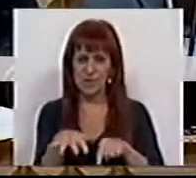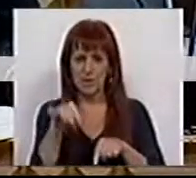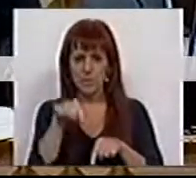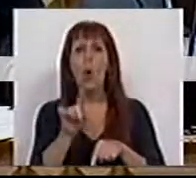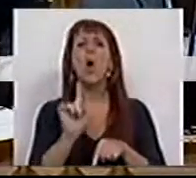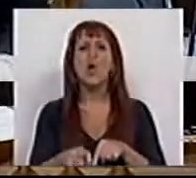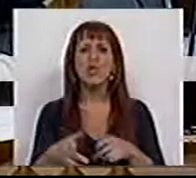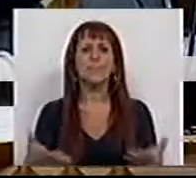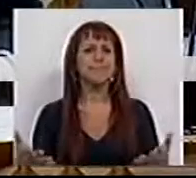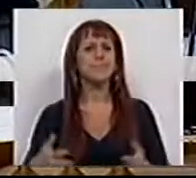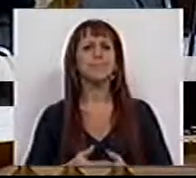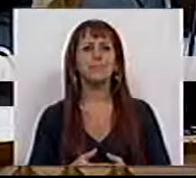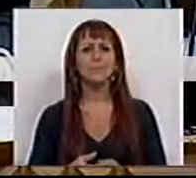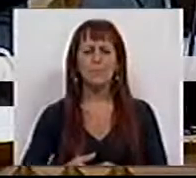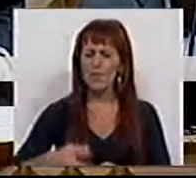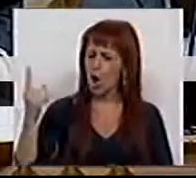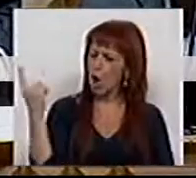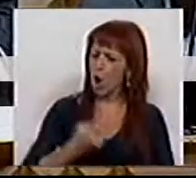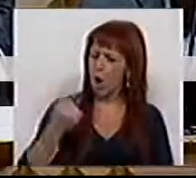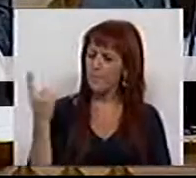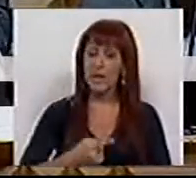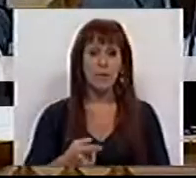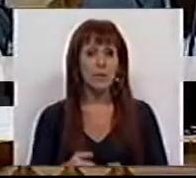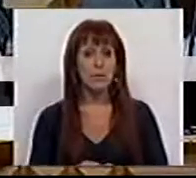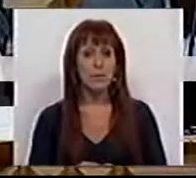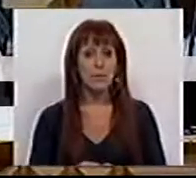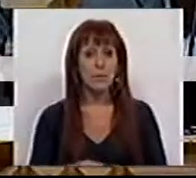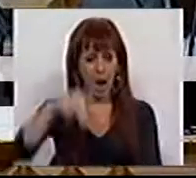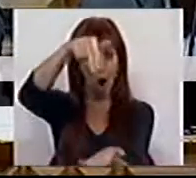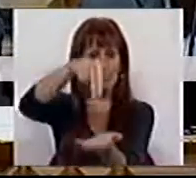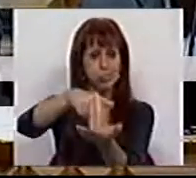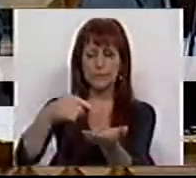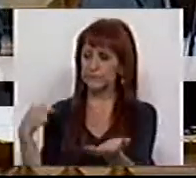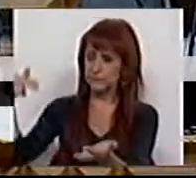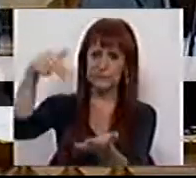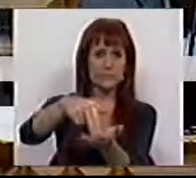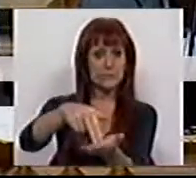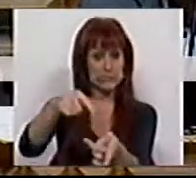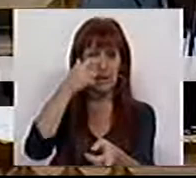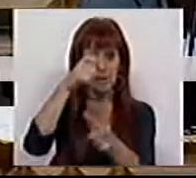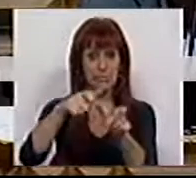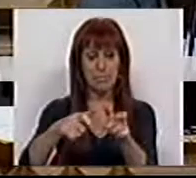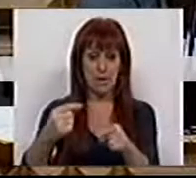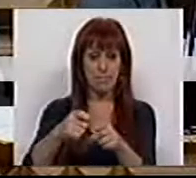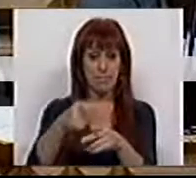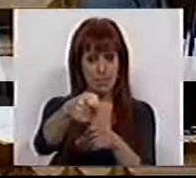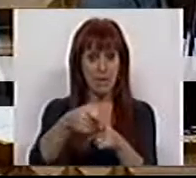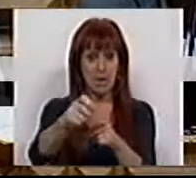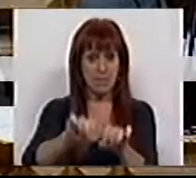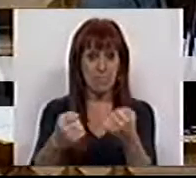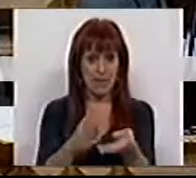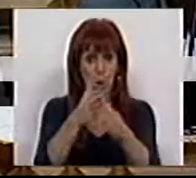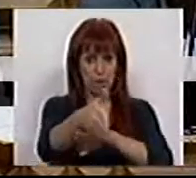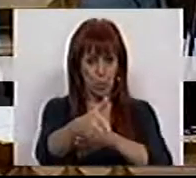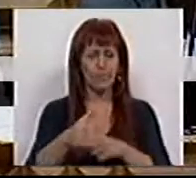situação a obrigatoriedade de presença para que estas prestações tenham